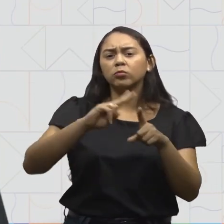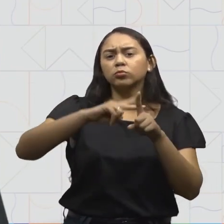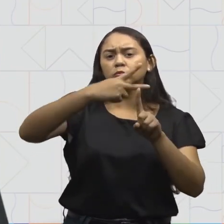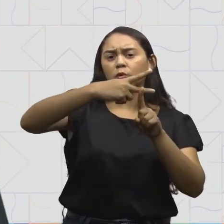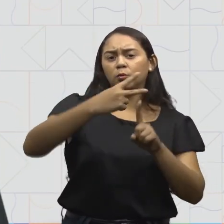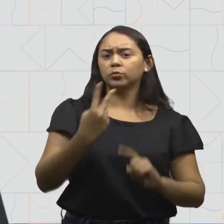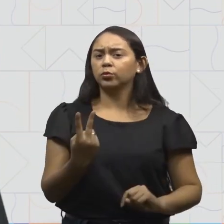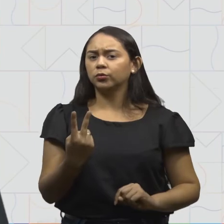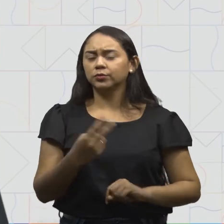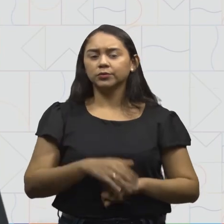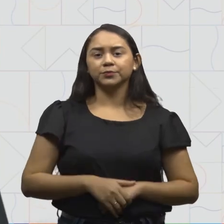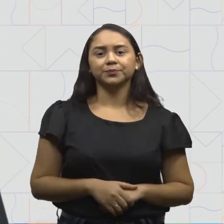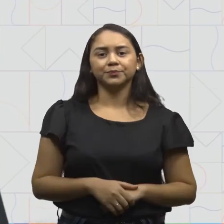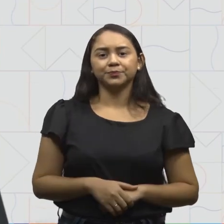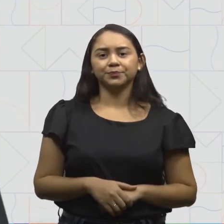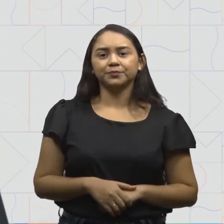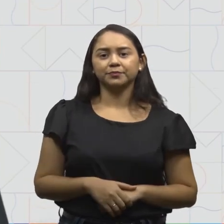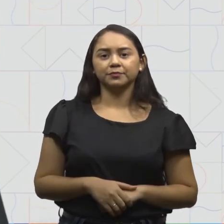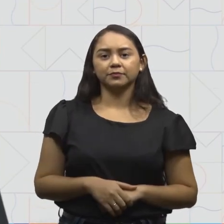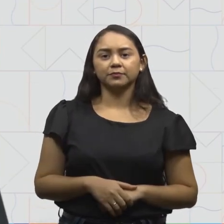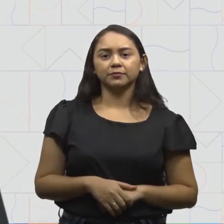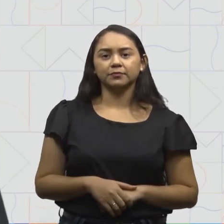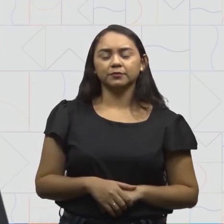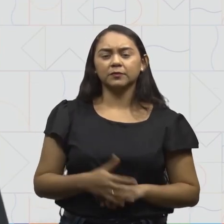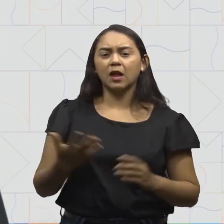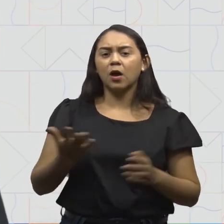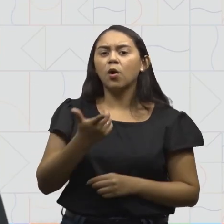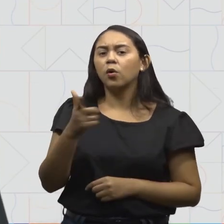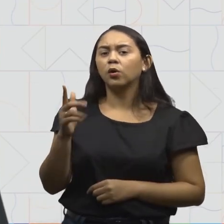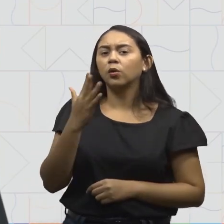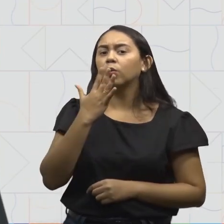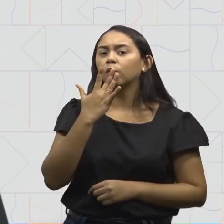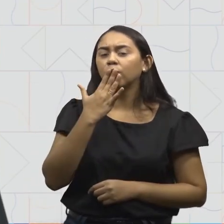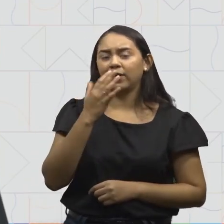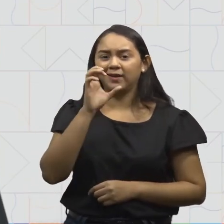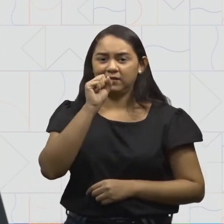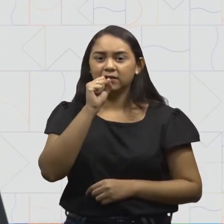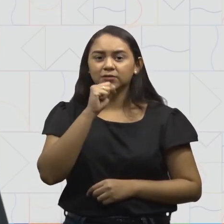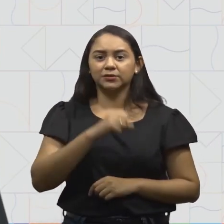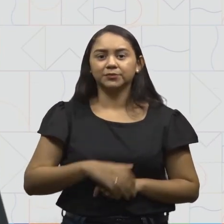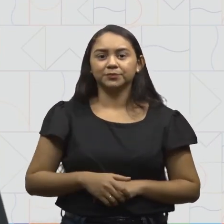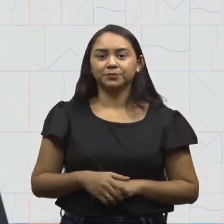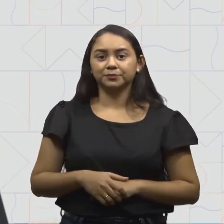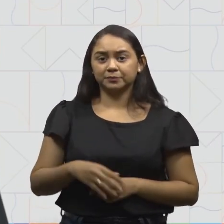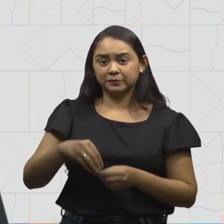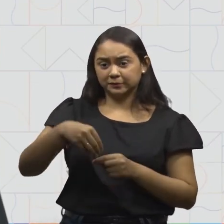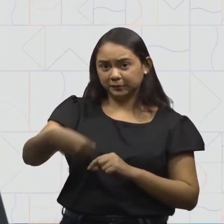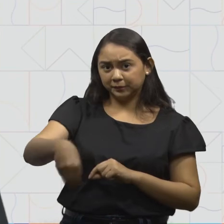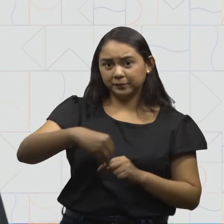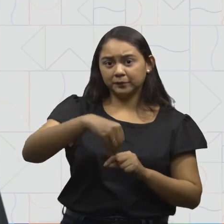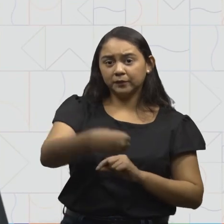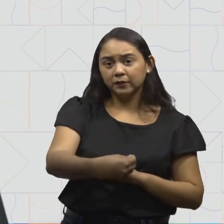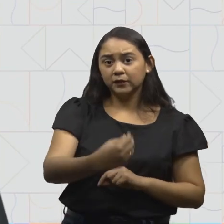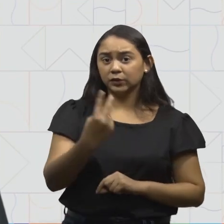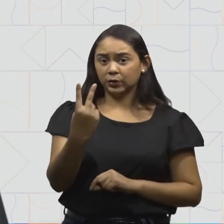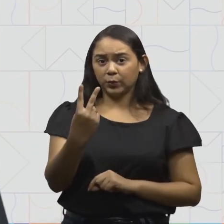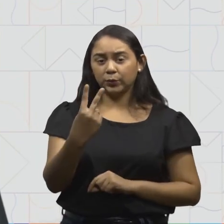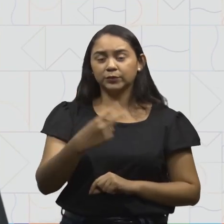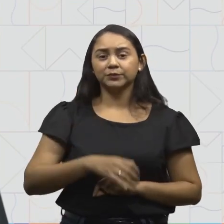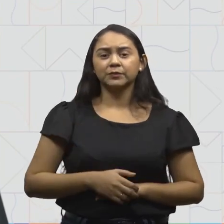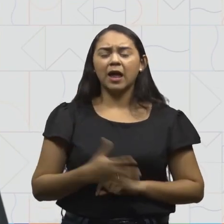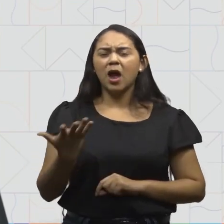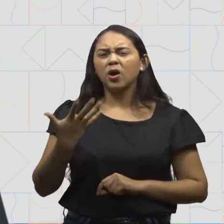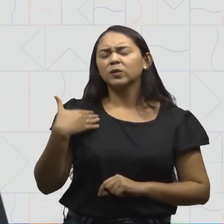qual é o dobro de dois? Vamos montar. Agora, usando o palito de outra cor. Um,